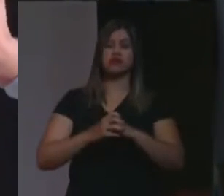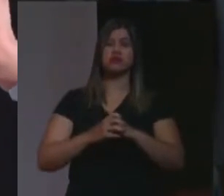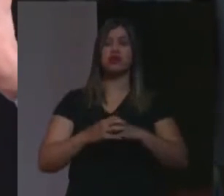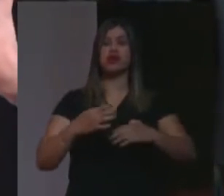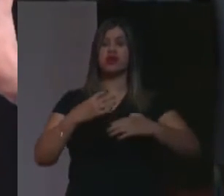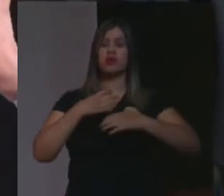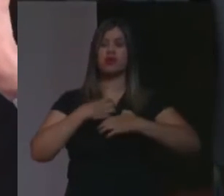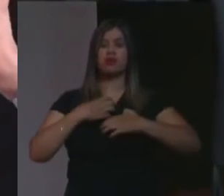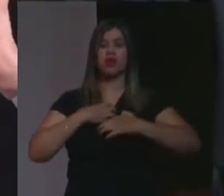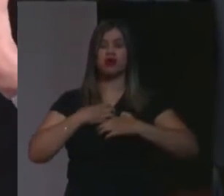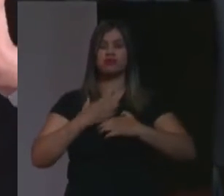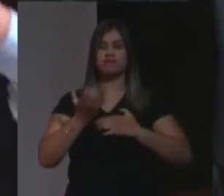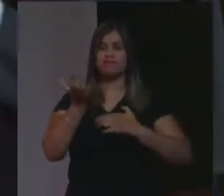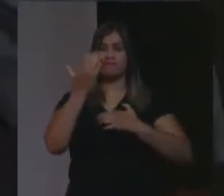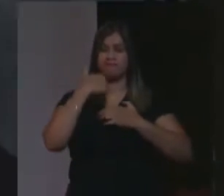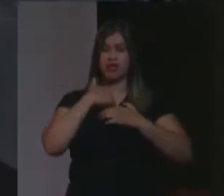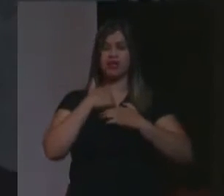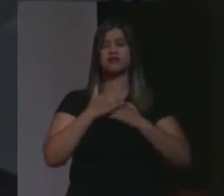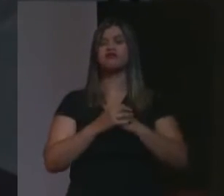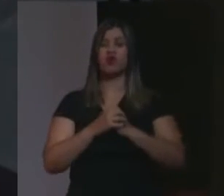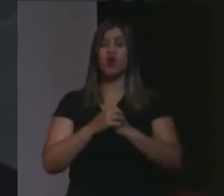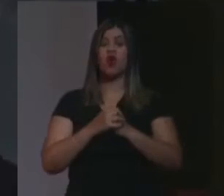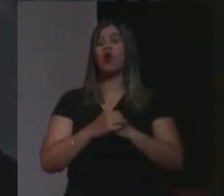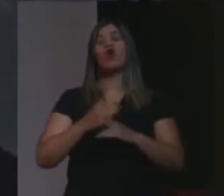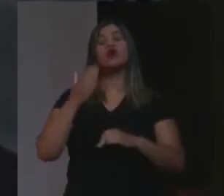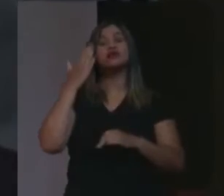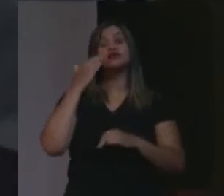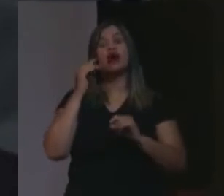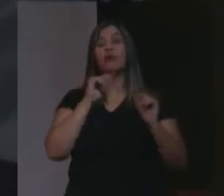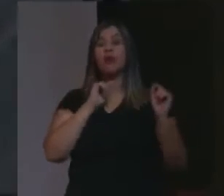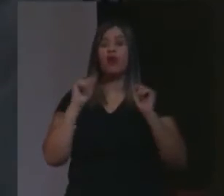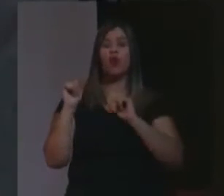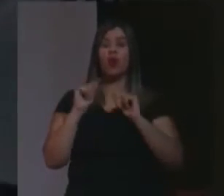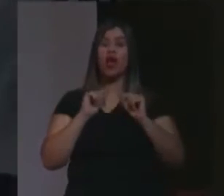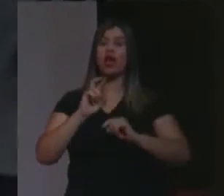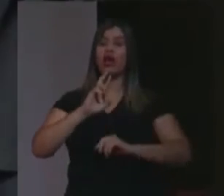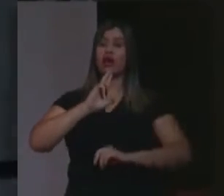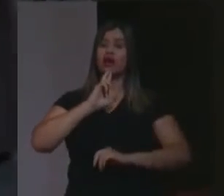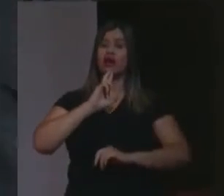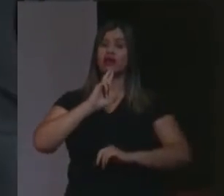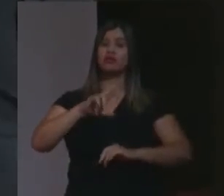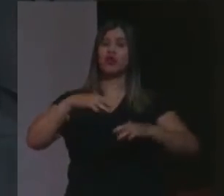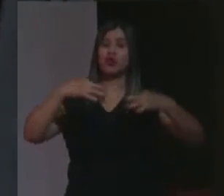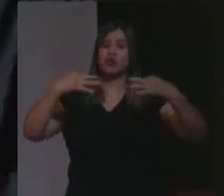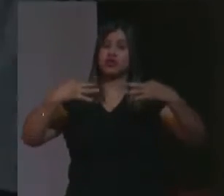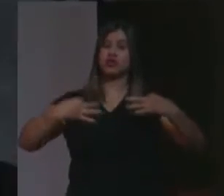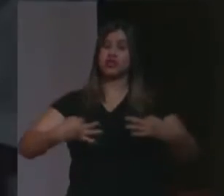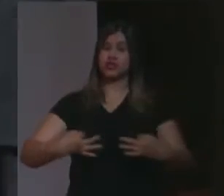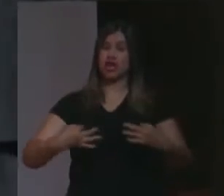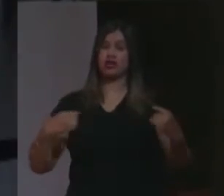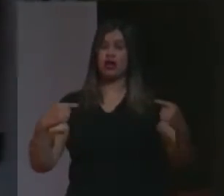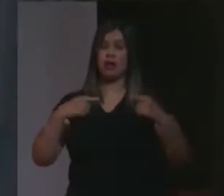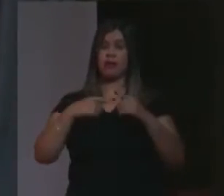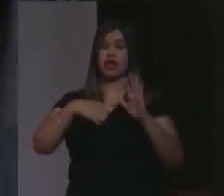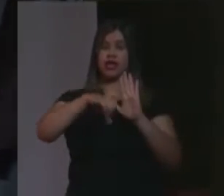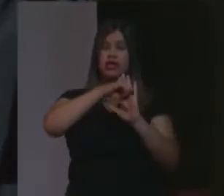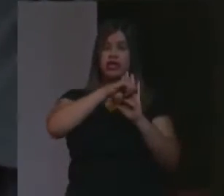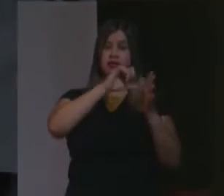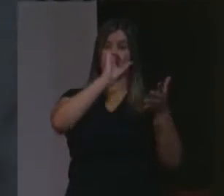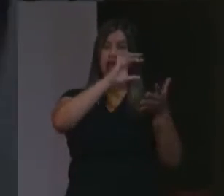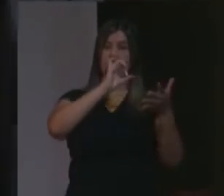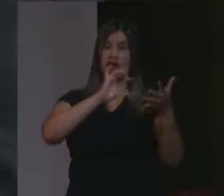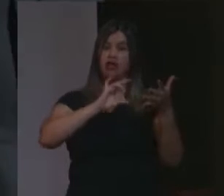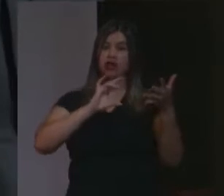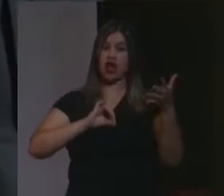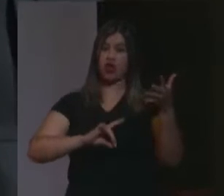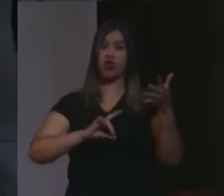estado de alma íntima, saibam dar a resposta adequada para cada um dos crimes, inclusive o crime contra